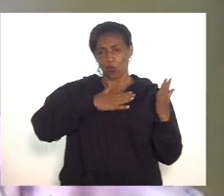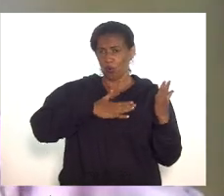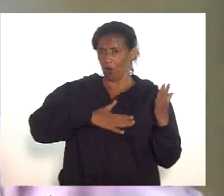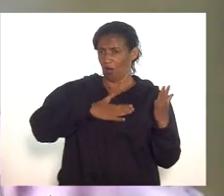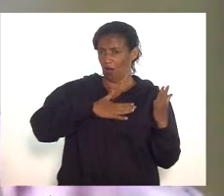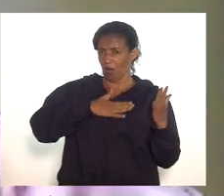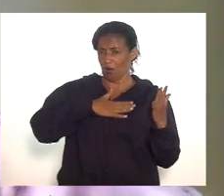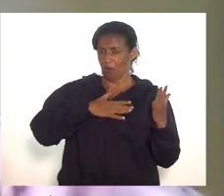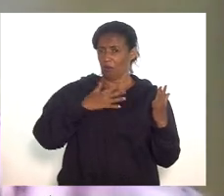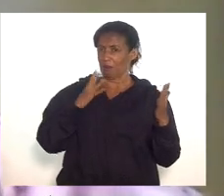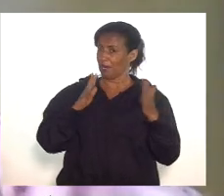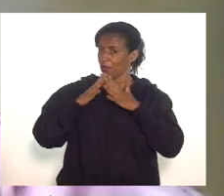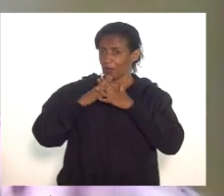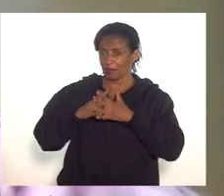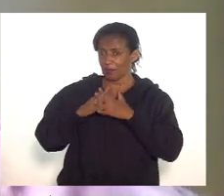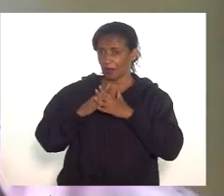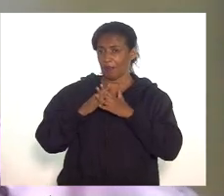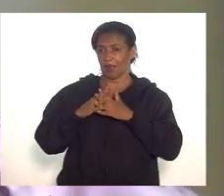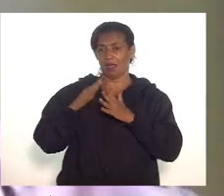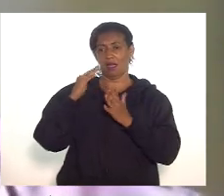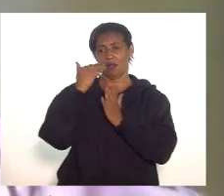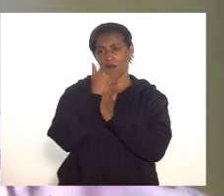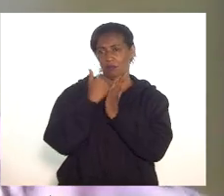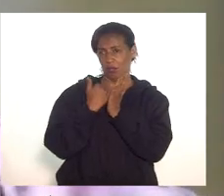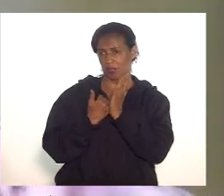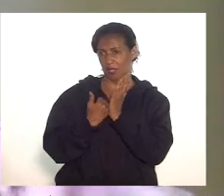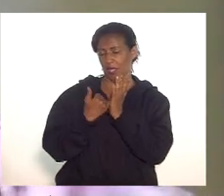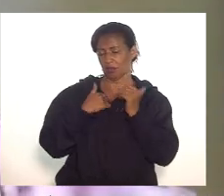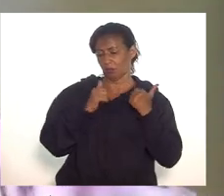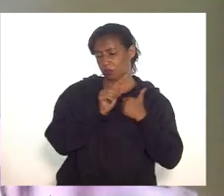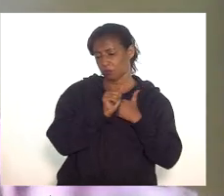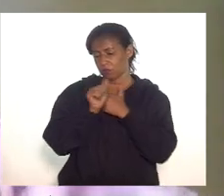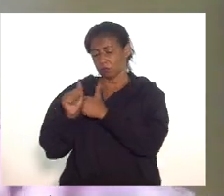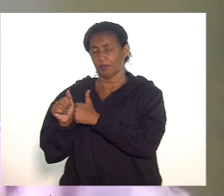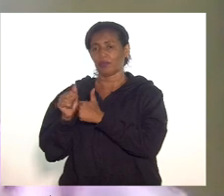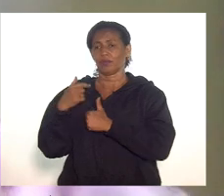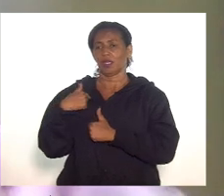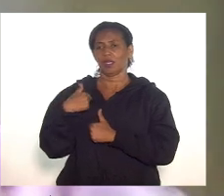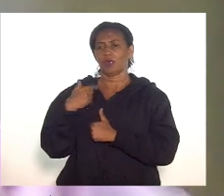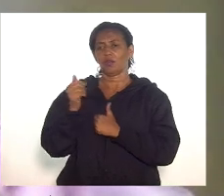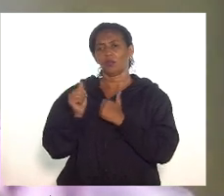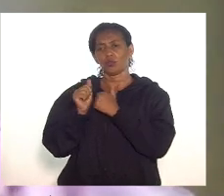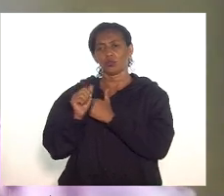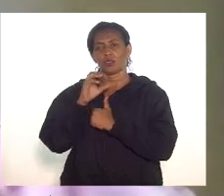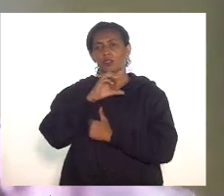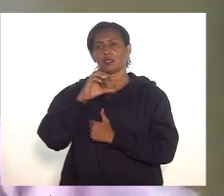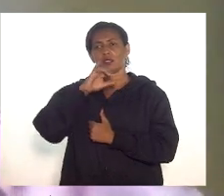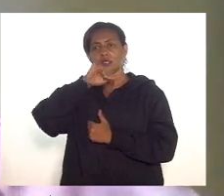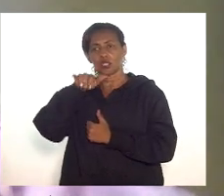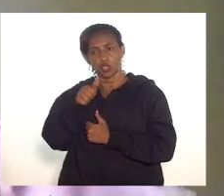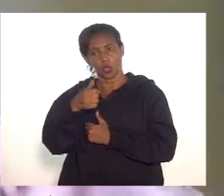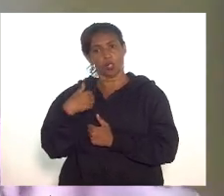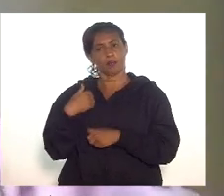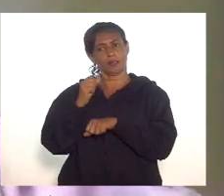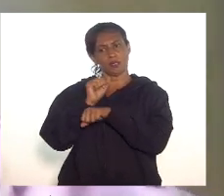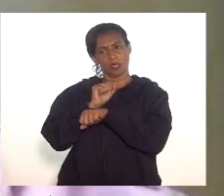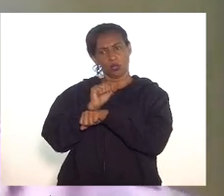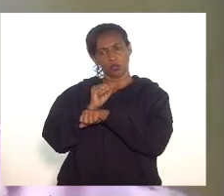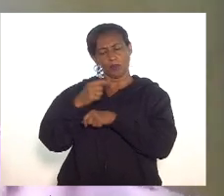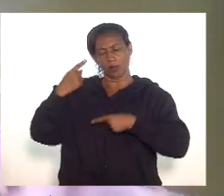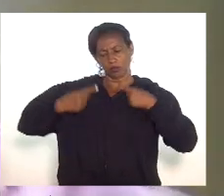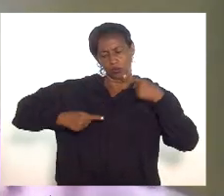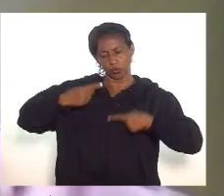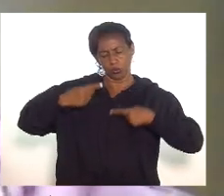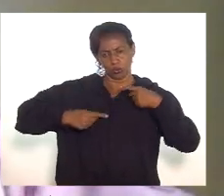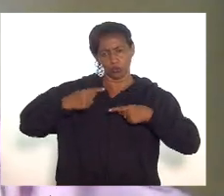para não atrapalhar o processo de tramitação, acompanhar o parecer da CCJ, mas espero que a gente possa discuti